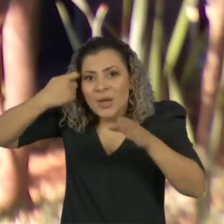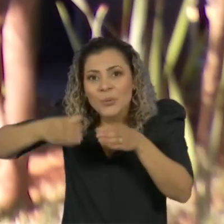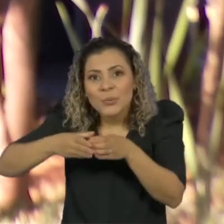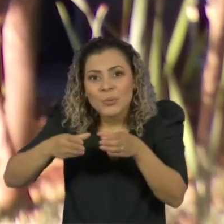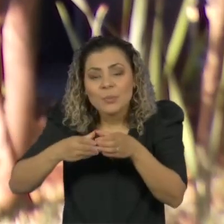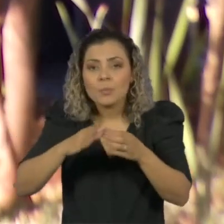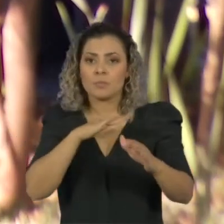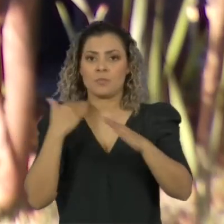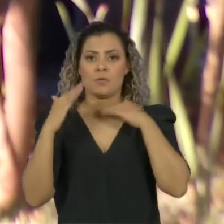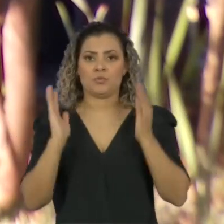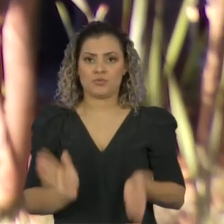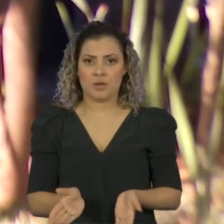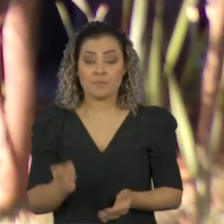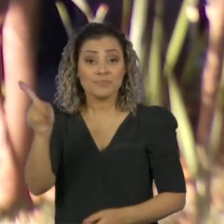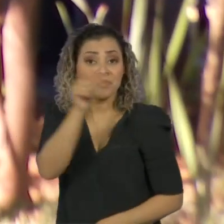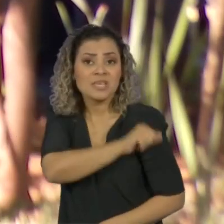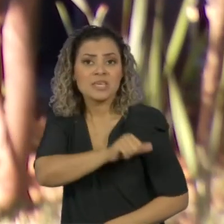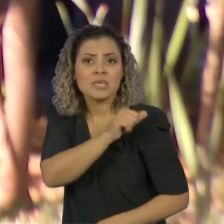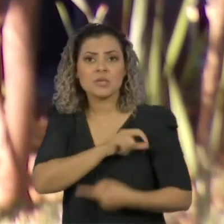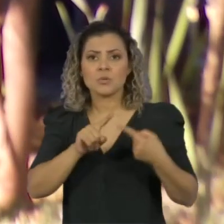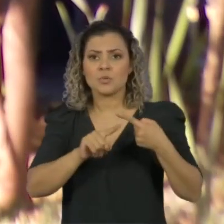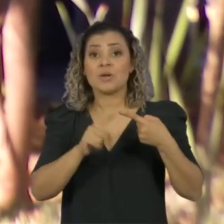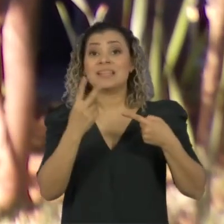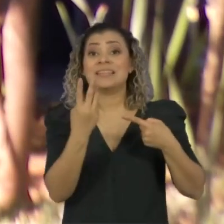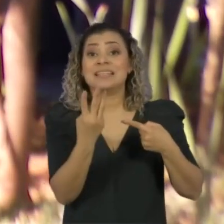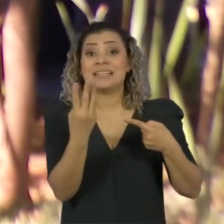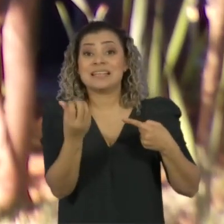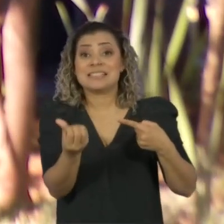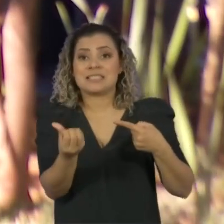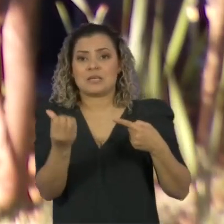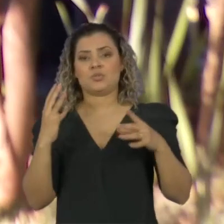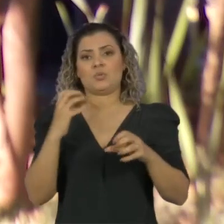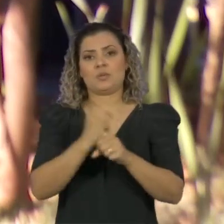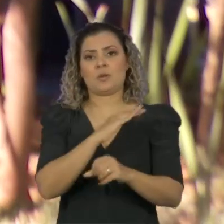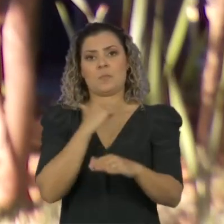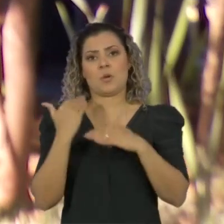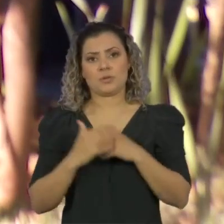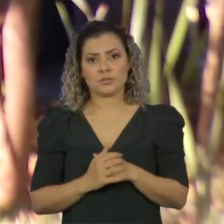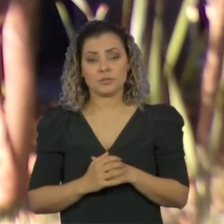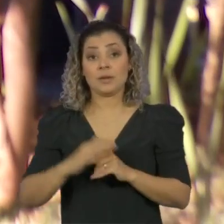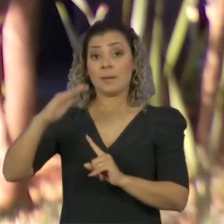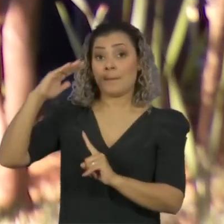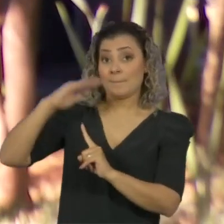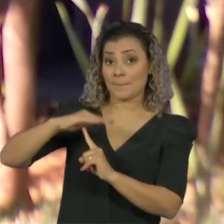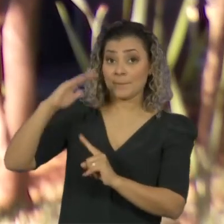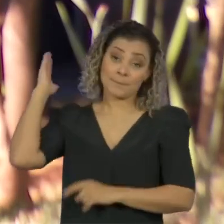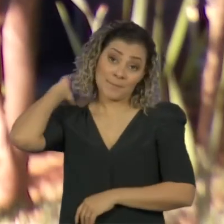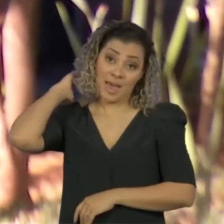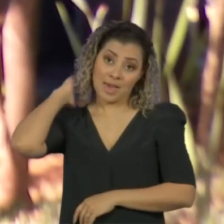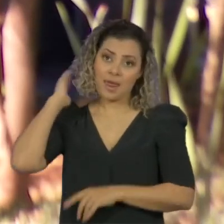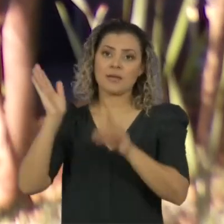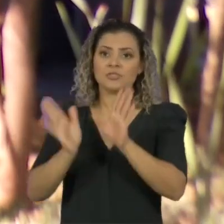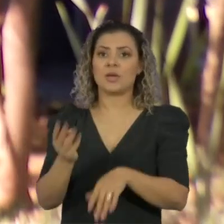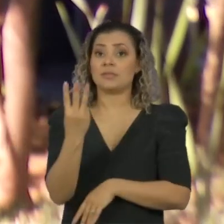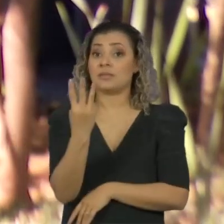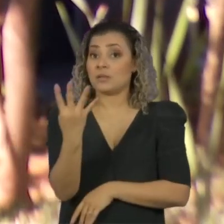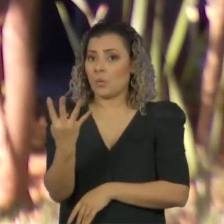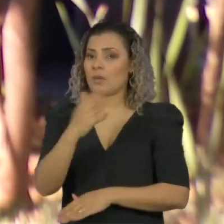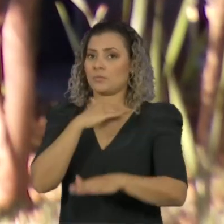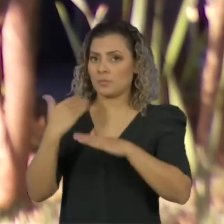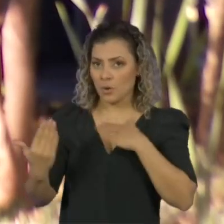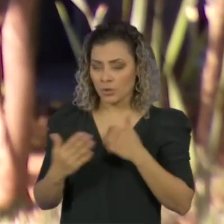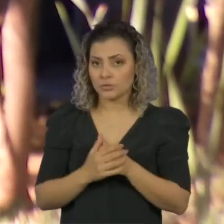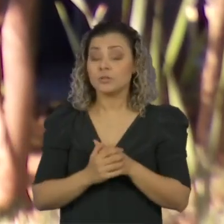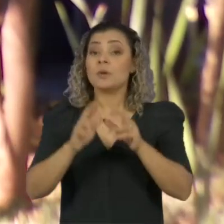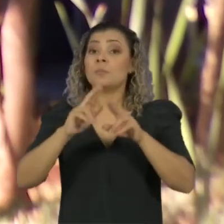Brasil. O Rio de Janeiro é o estado com mais mortes, 36 no total, seguido pelo Pará com 34 óbitos. Entre essa